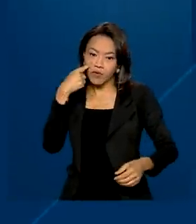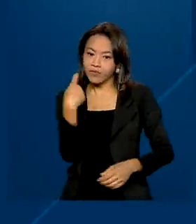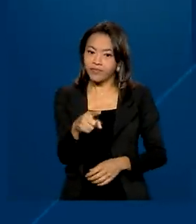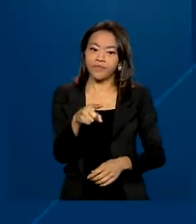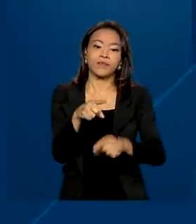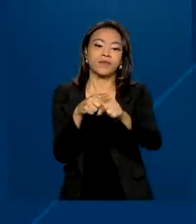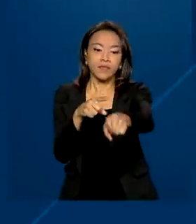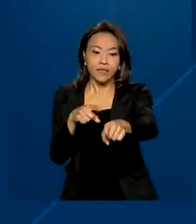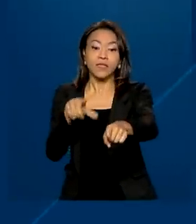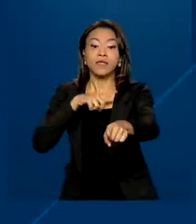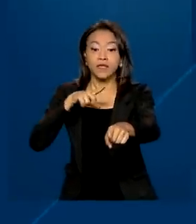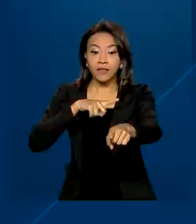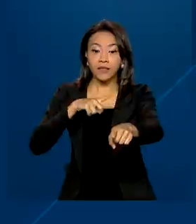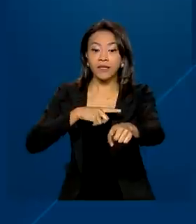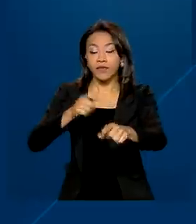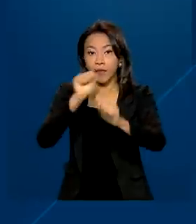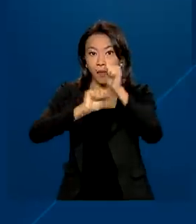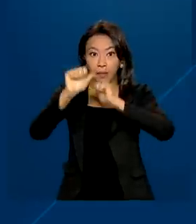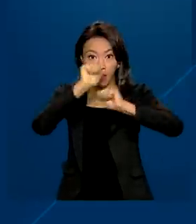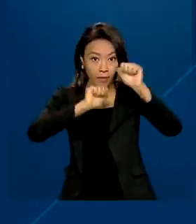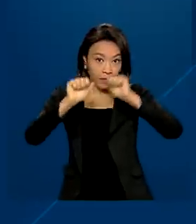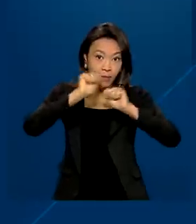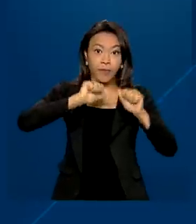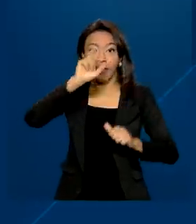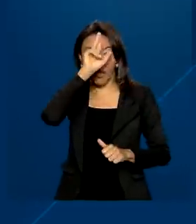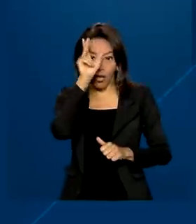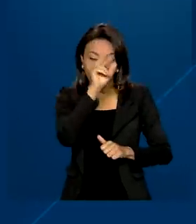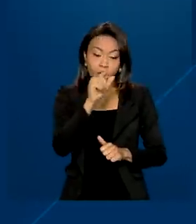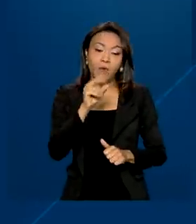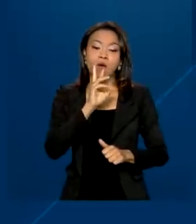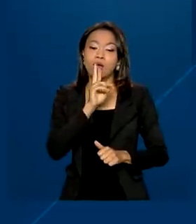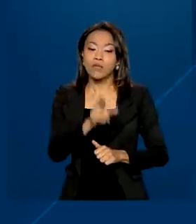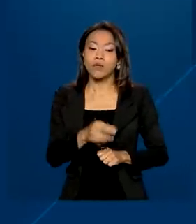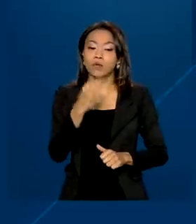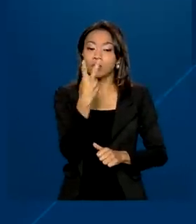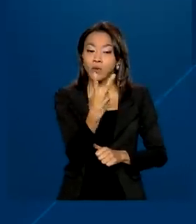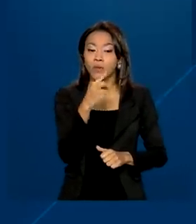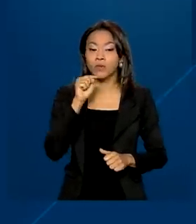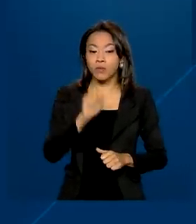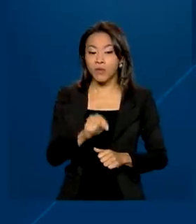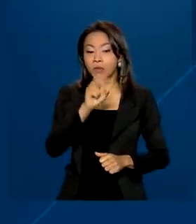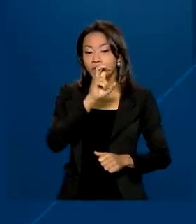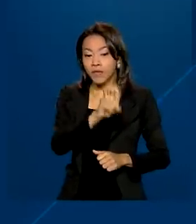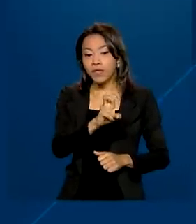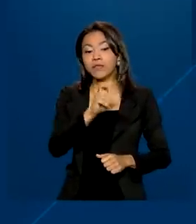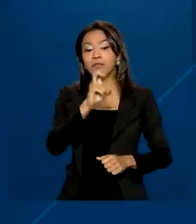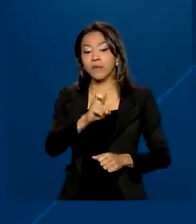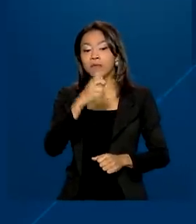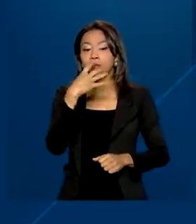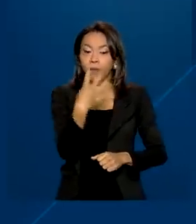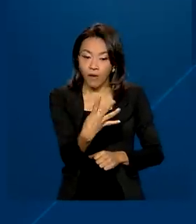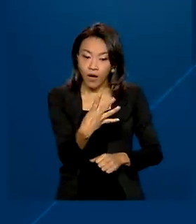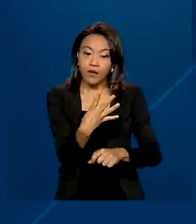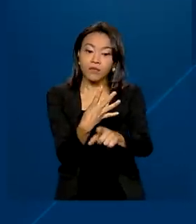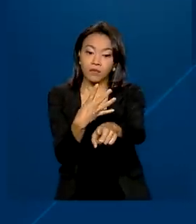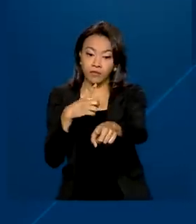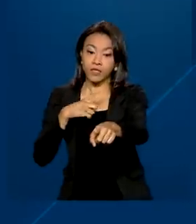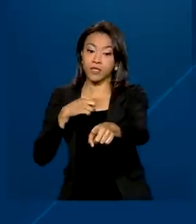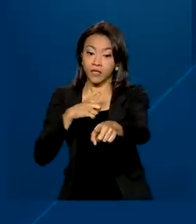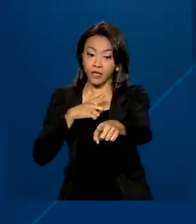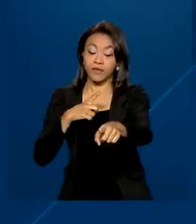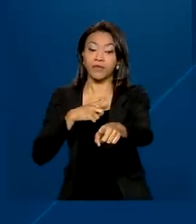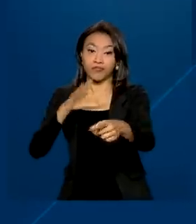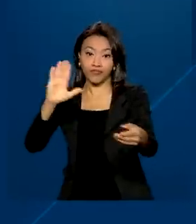dirigindo sob o efeito de álcool. O resultado? 2.554 autos de infração